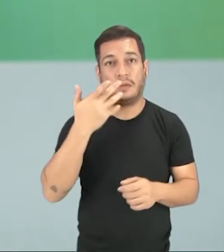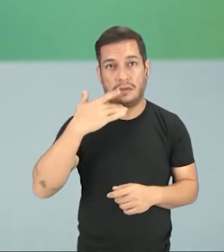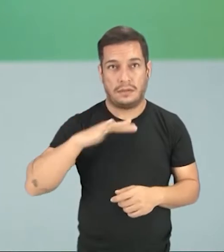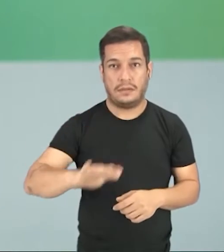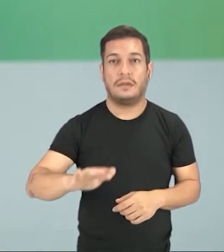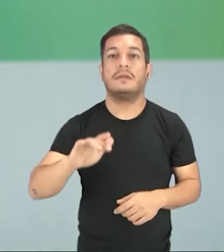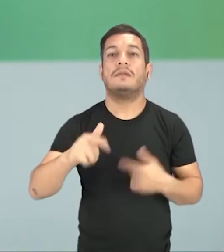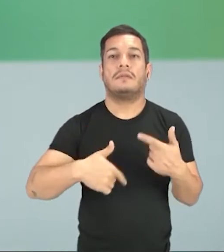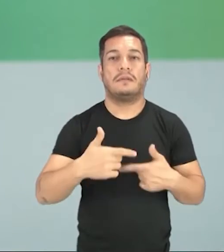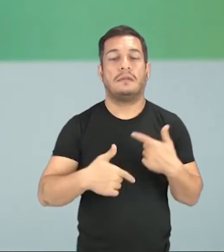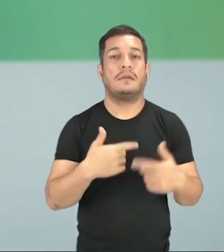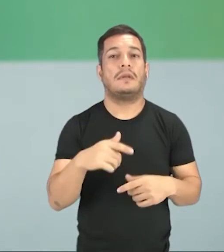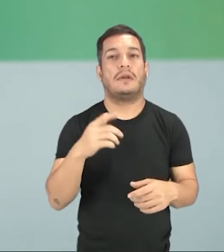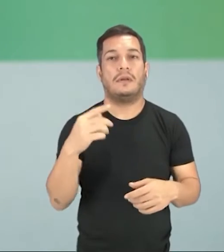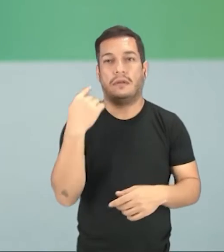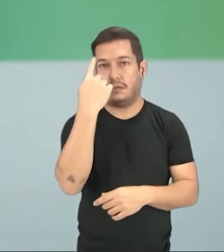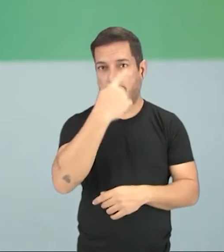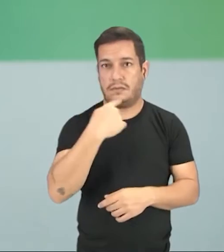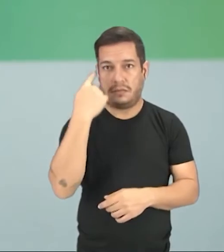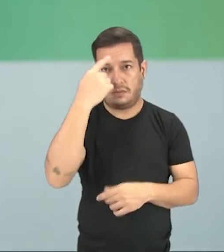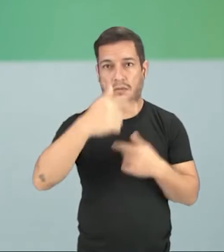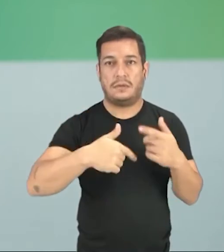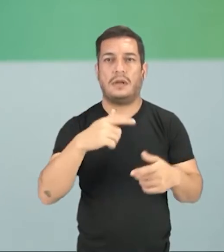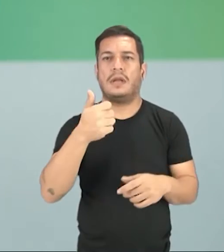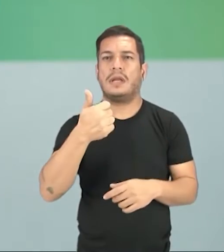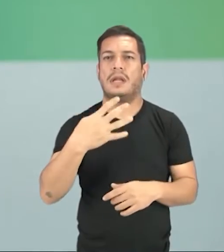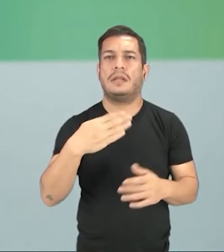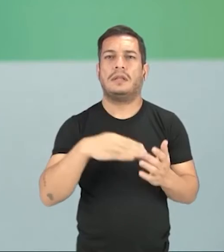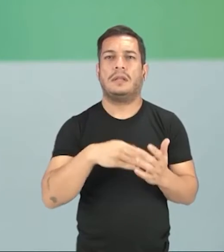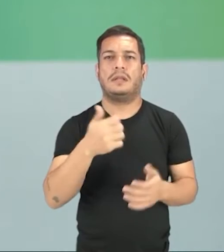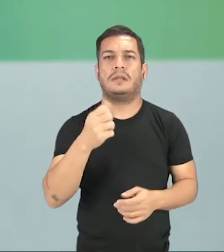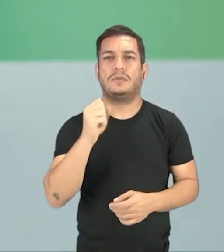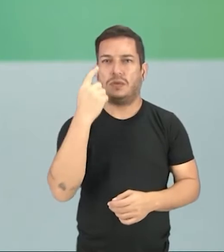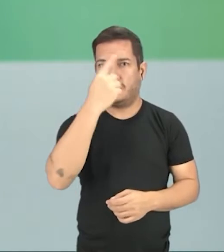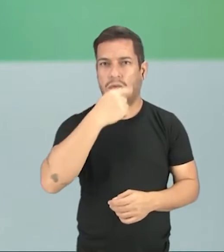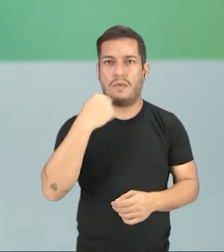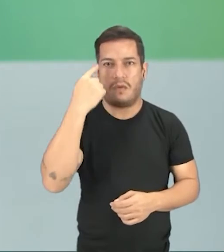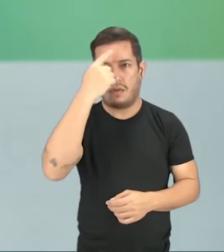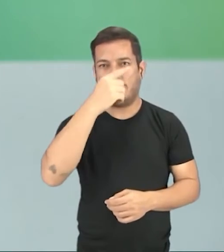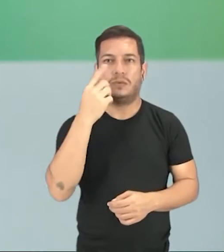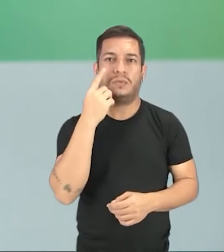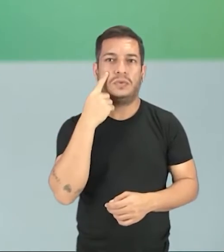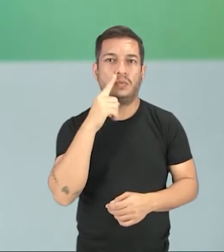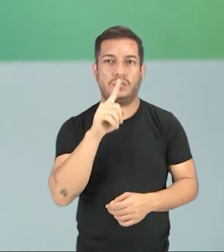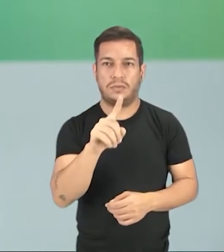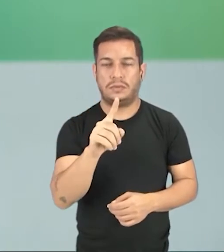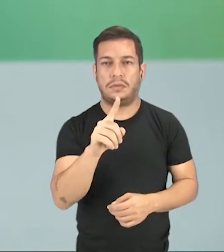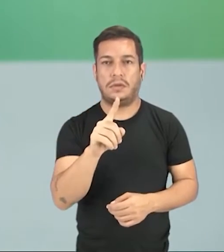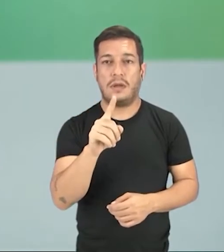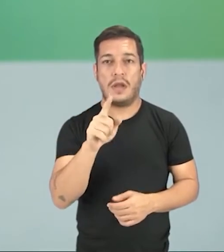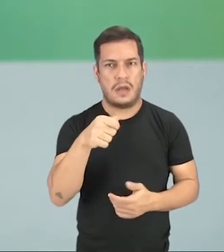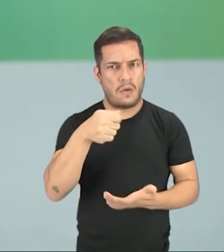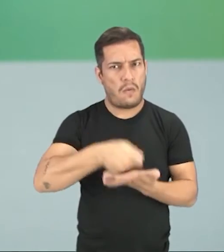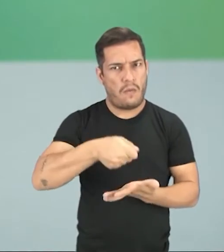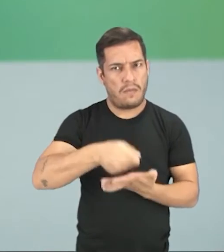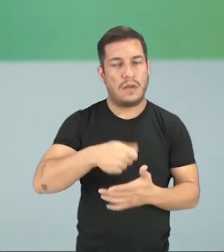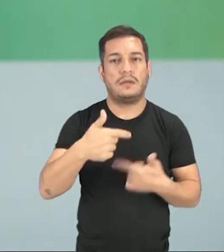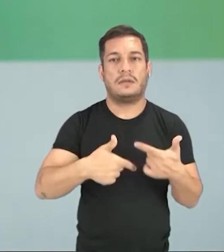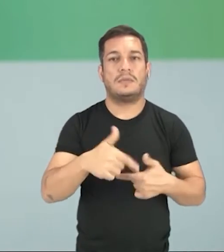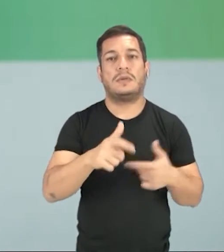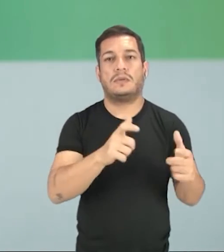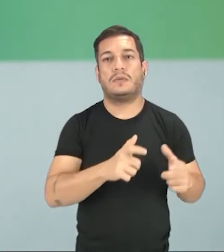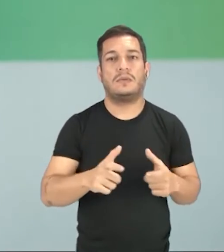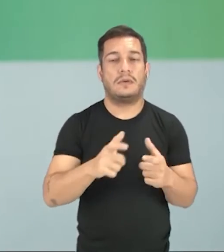jornadas de trabalho eram entre 14 a 18 horas por dia. Eram obrigadas a trabalhar em ambientes